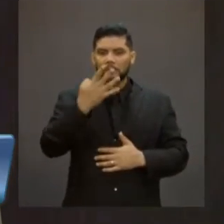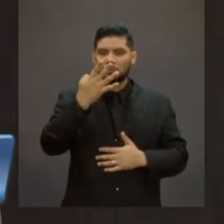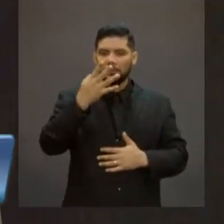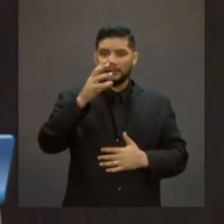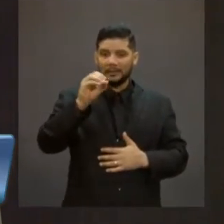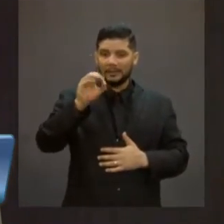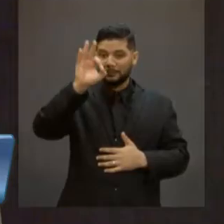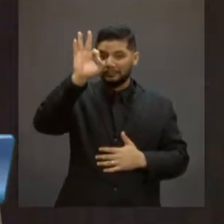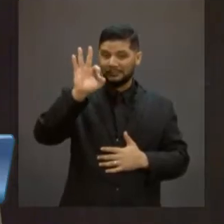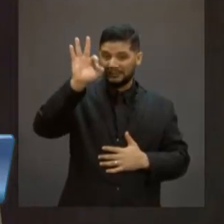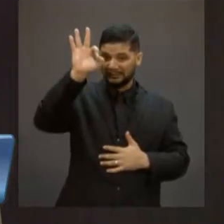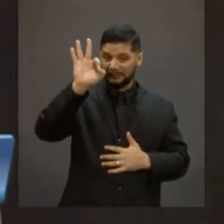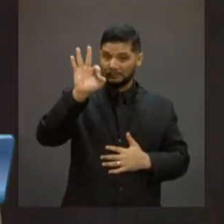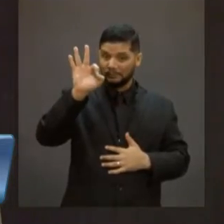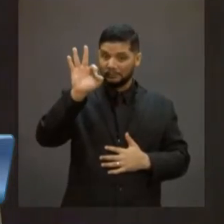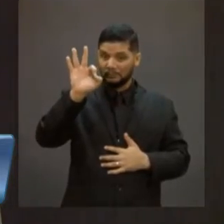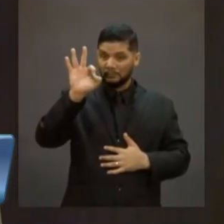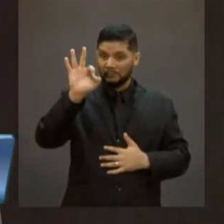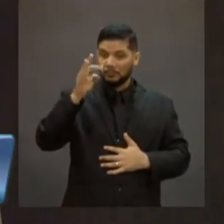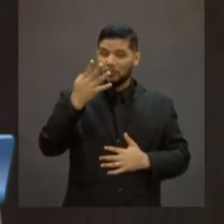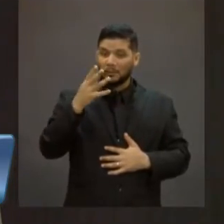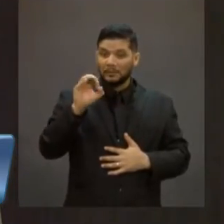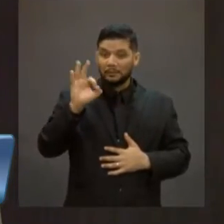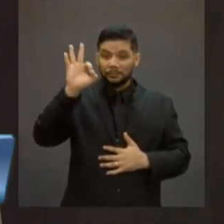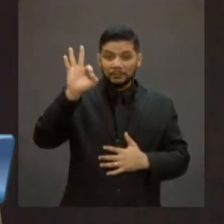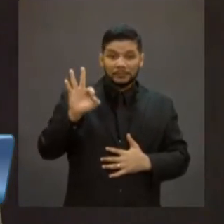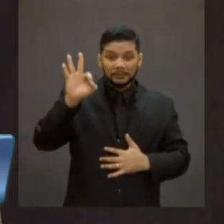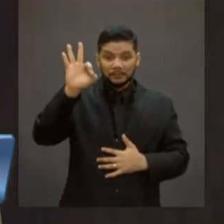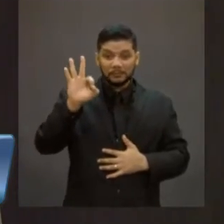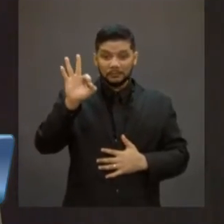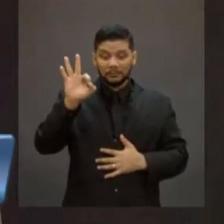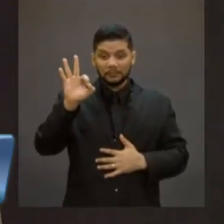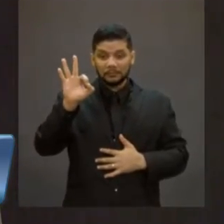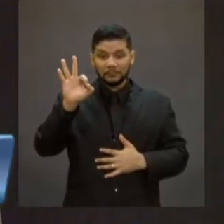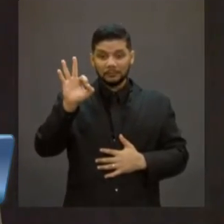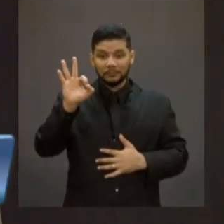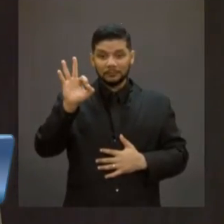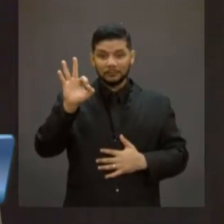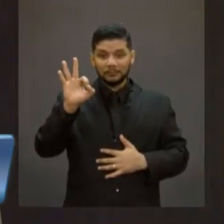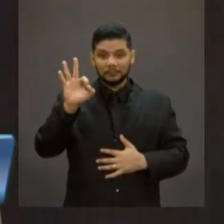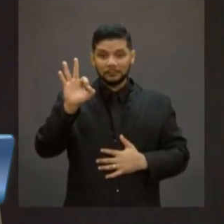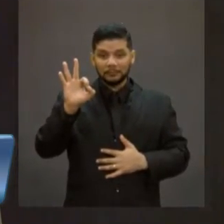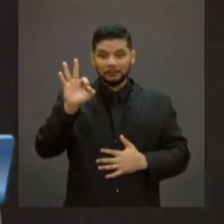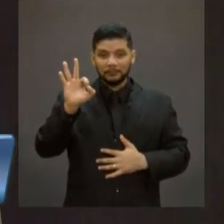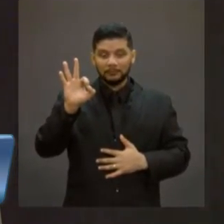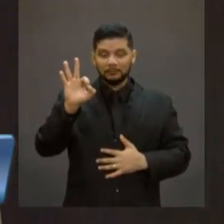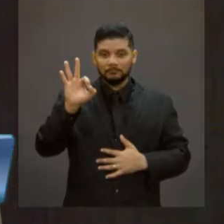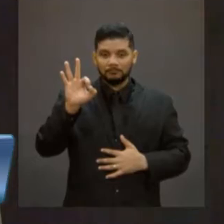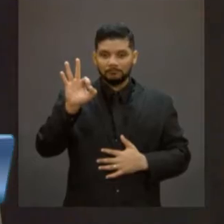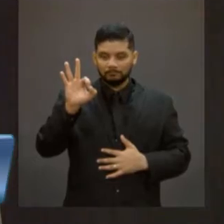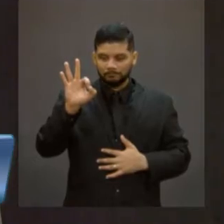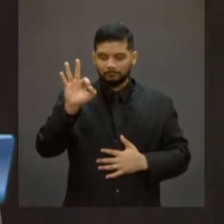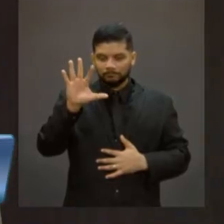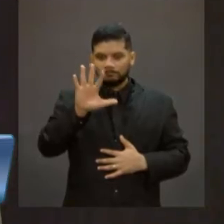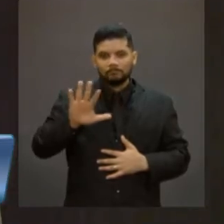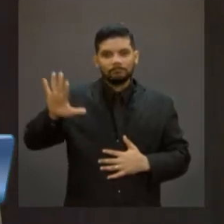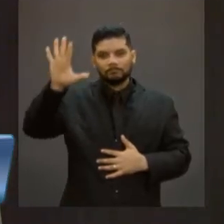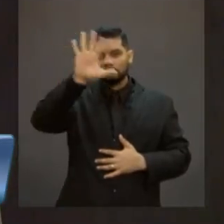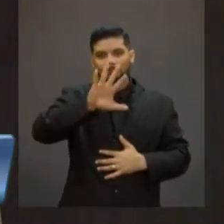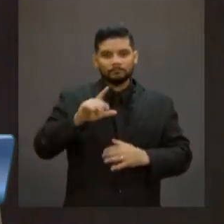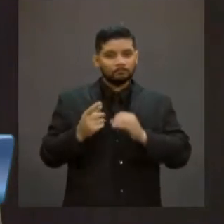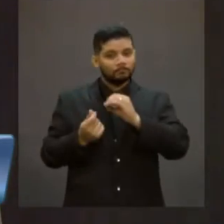40%, 40% do orçamento geral da União, eles foram